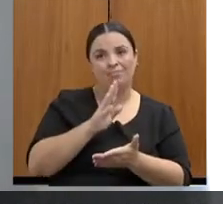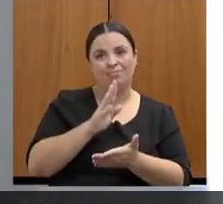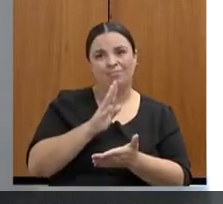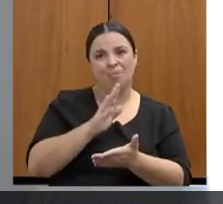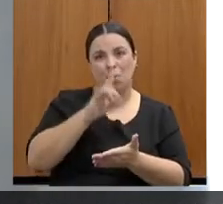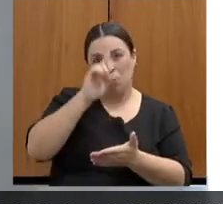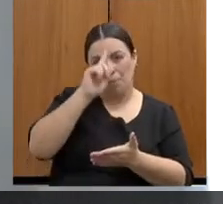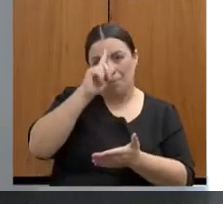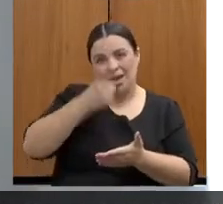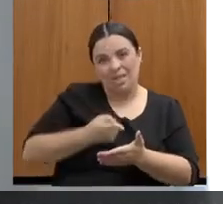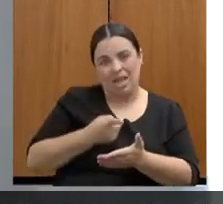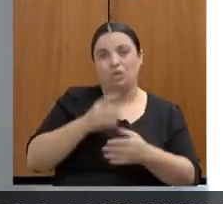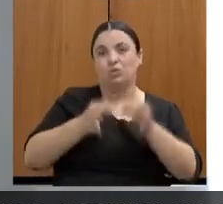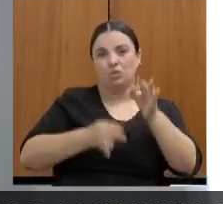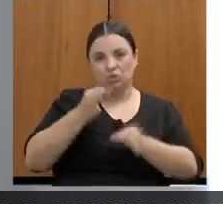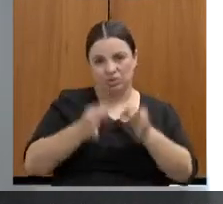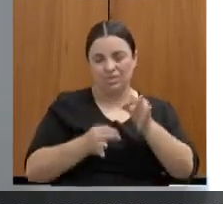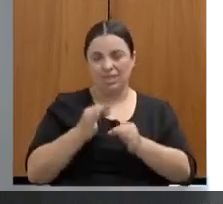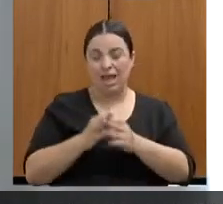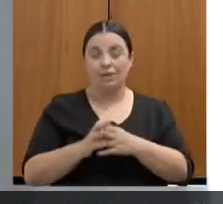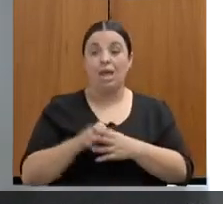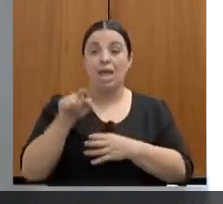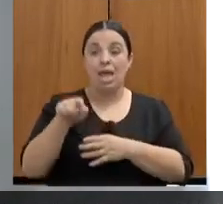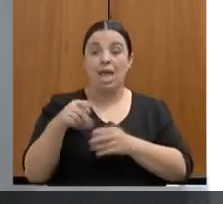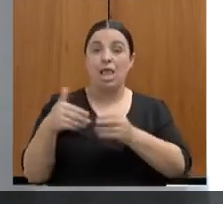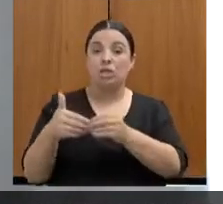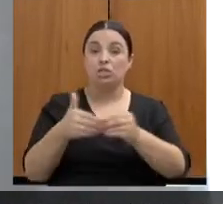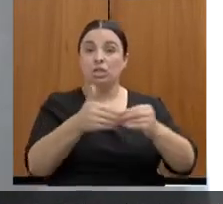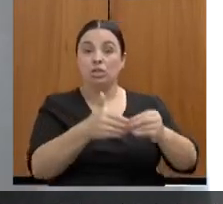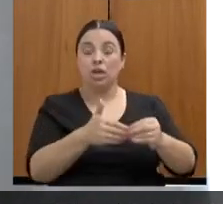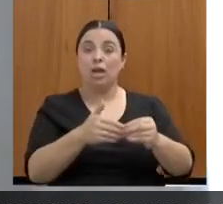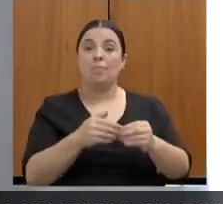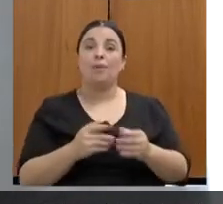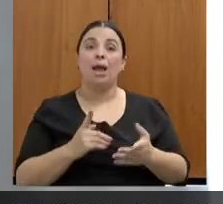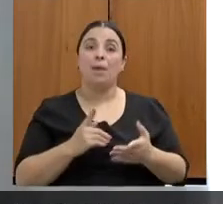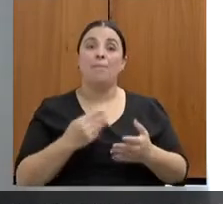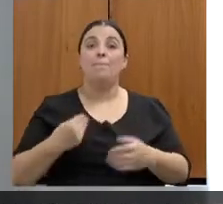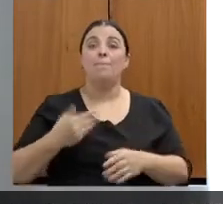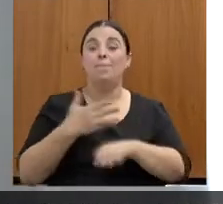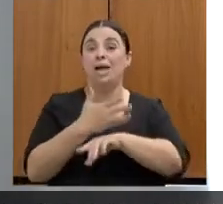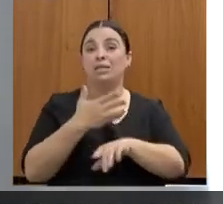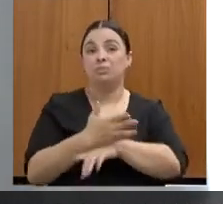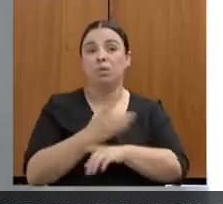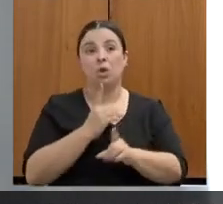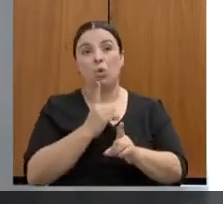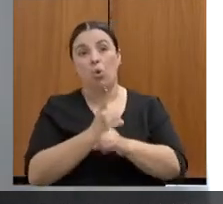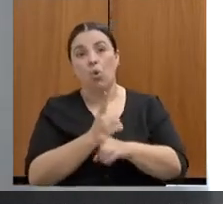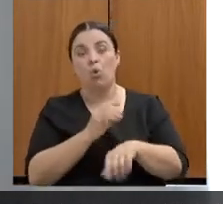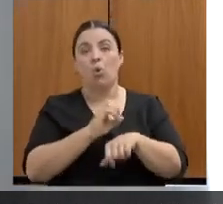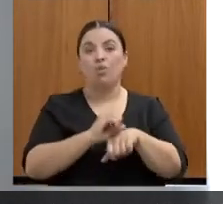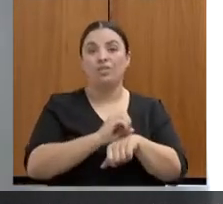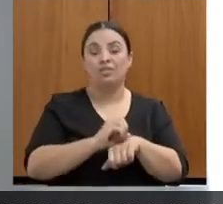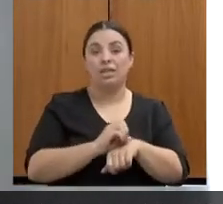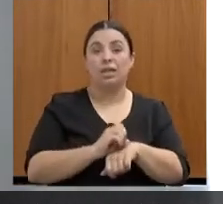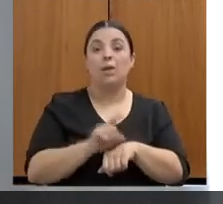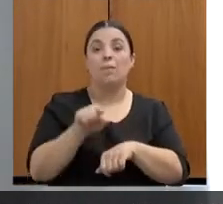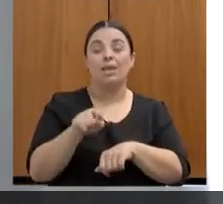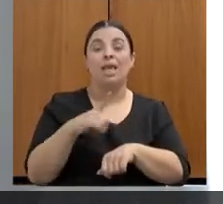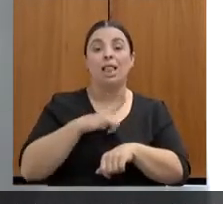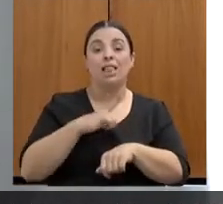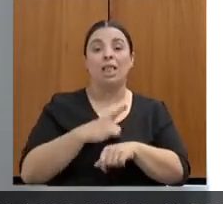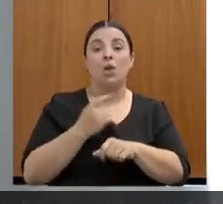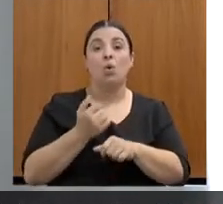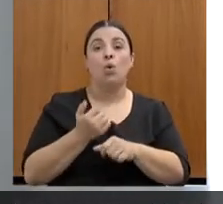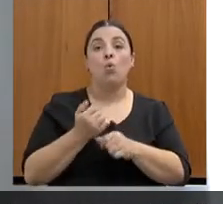participar de encontros, de oficinas, para que ele receba ali um atendimento, um entendimento